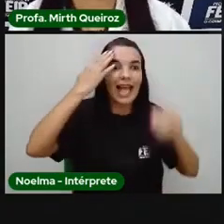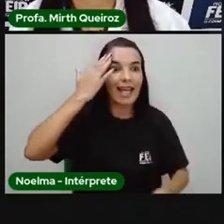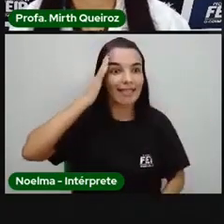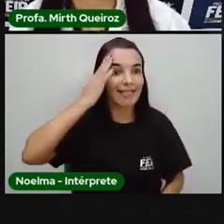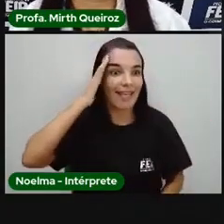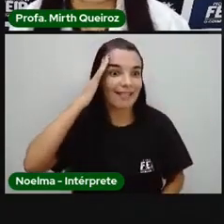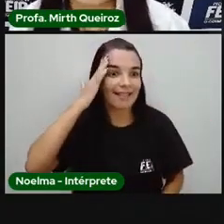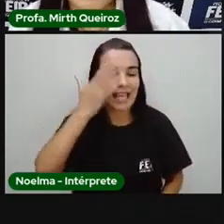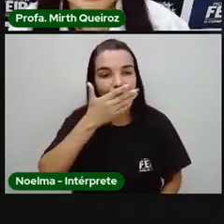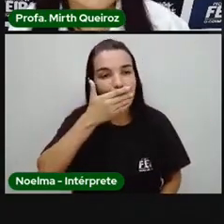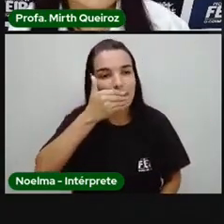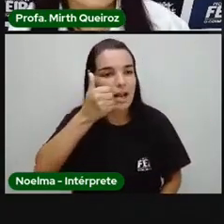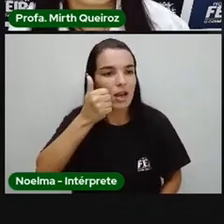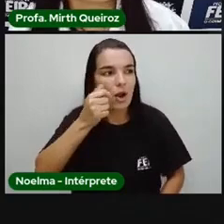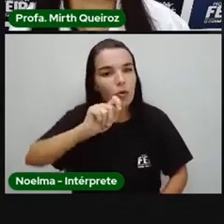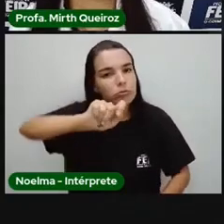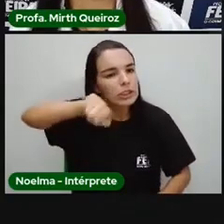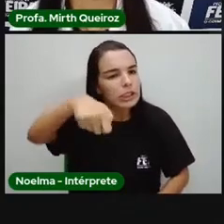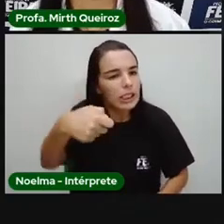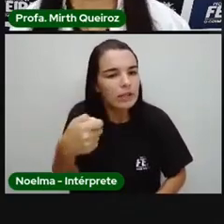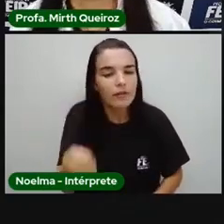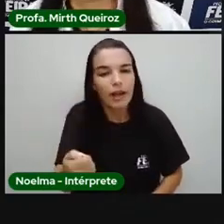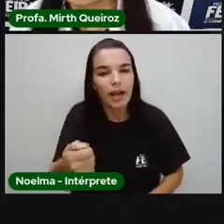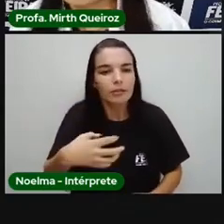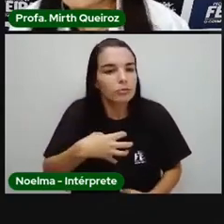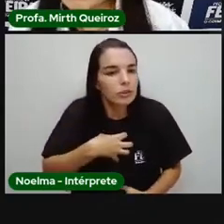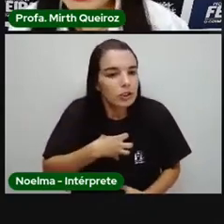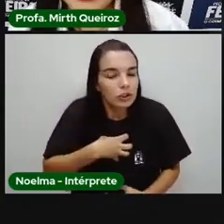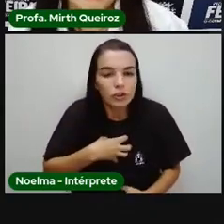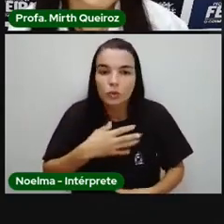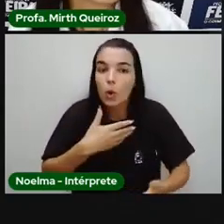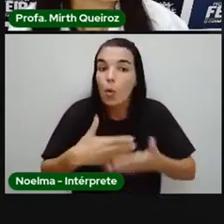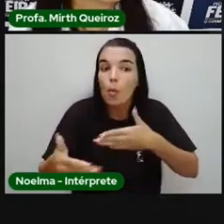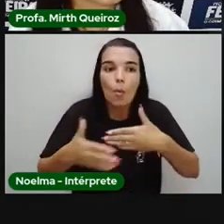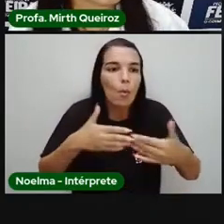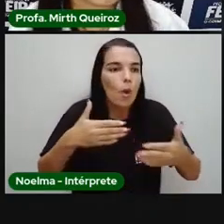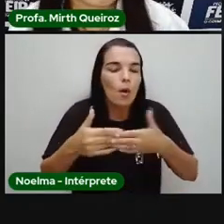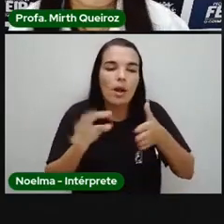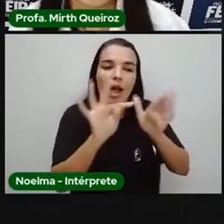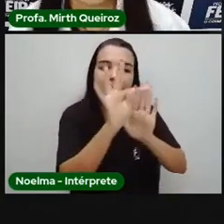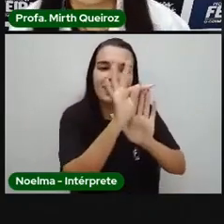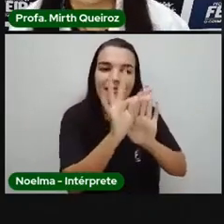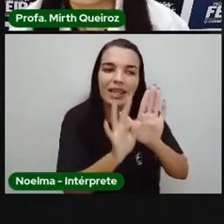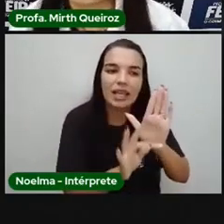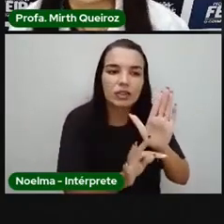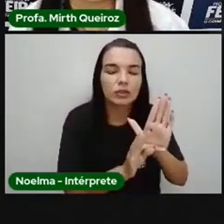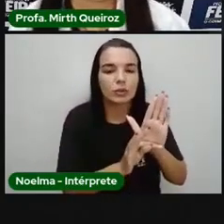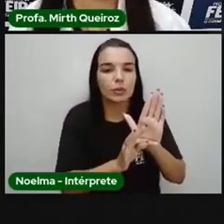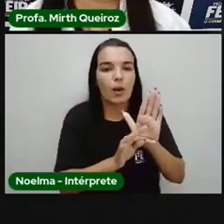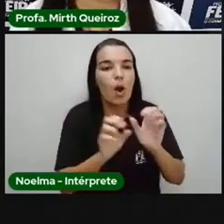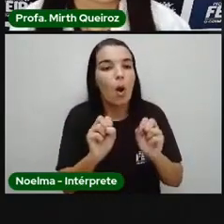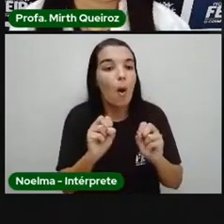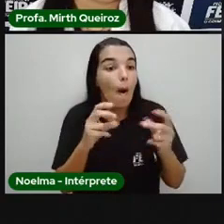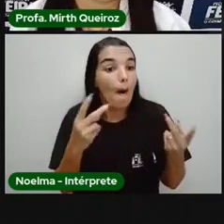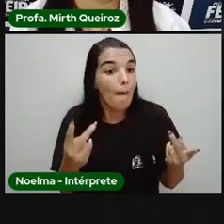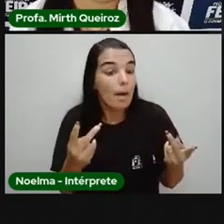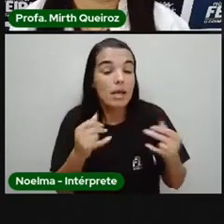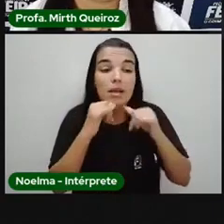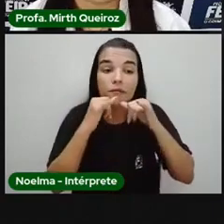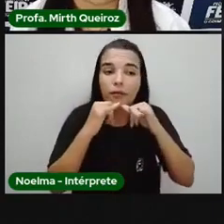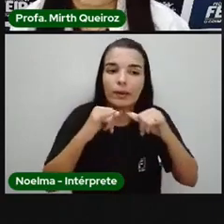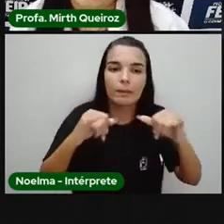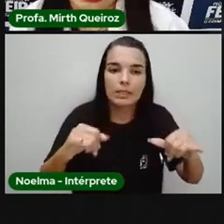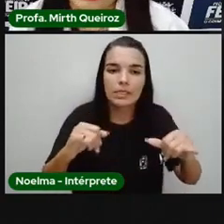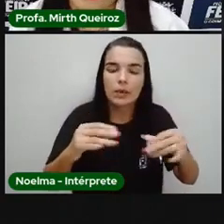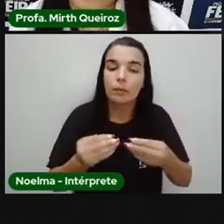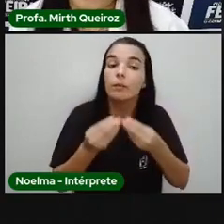o significado e o sentido de qualquer texto ou mesmo qualquer informação